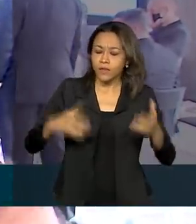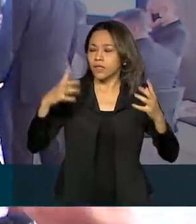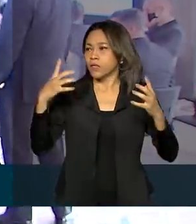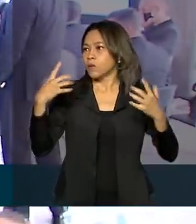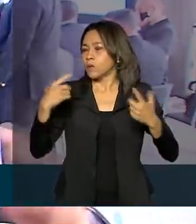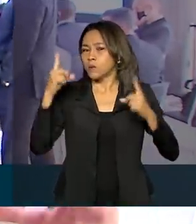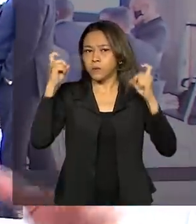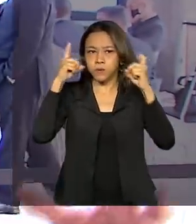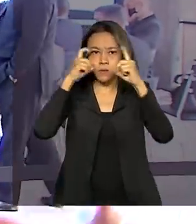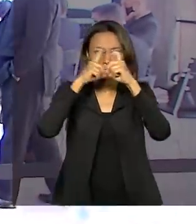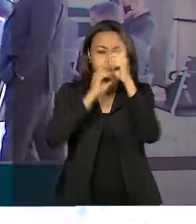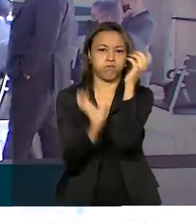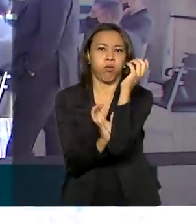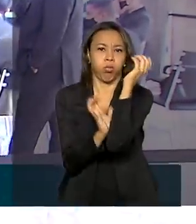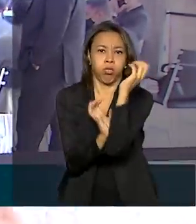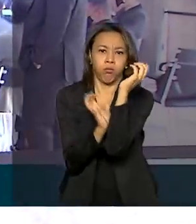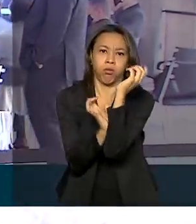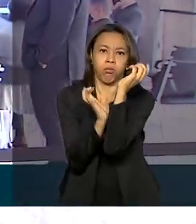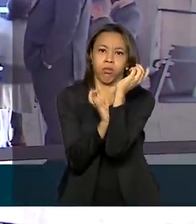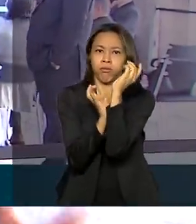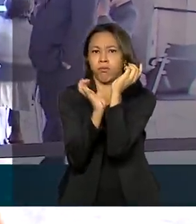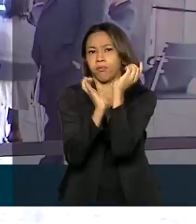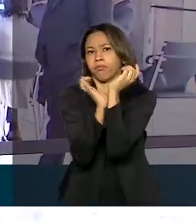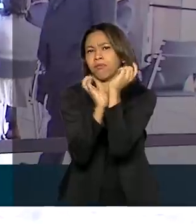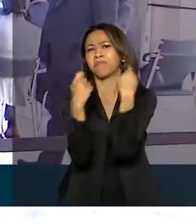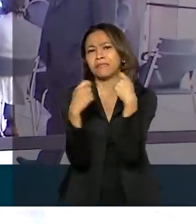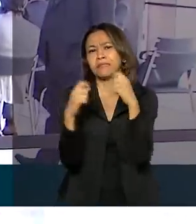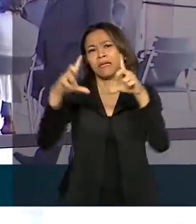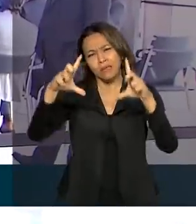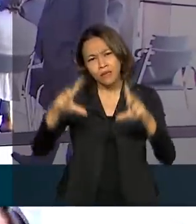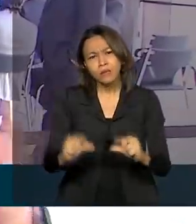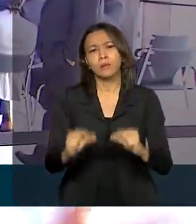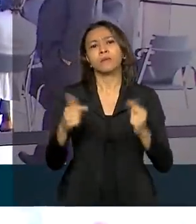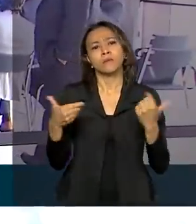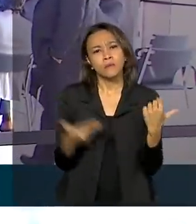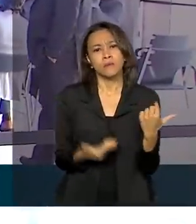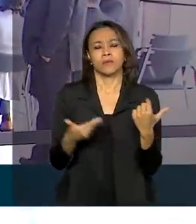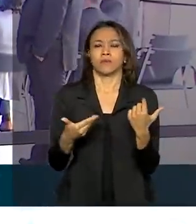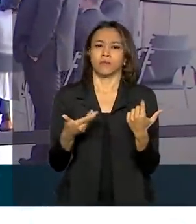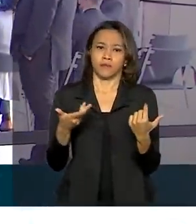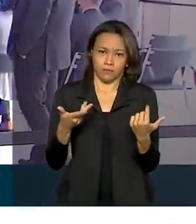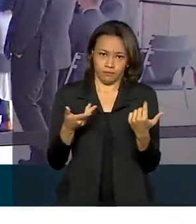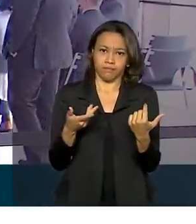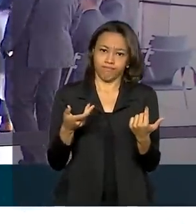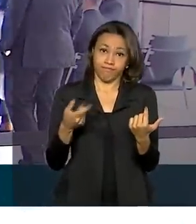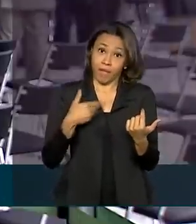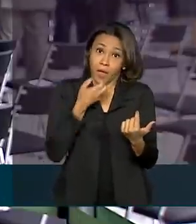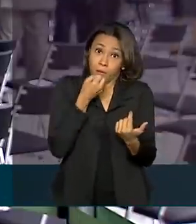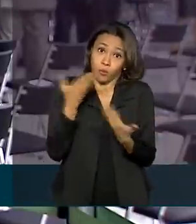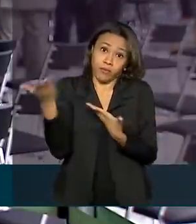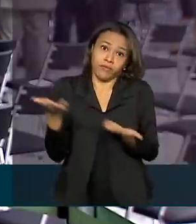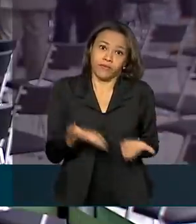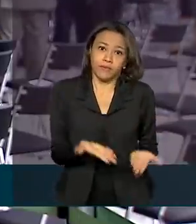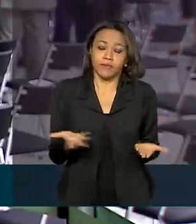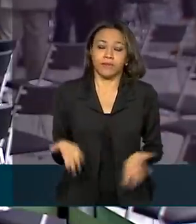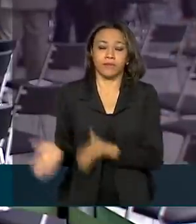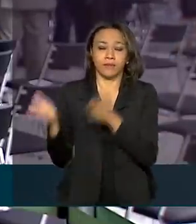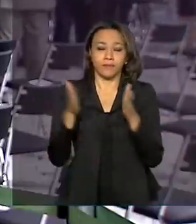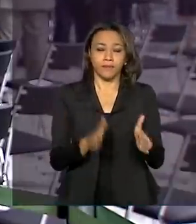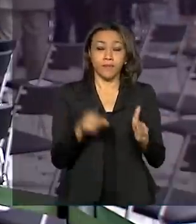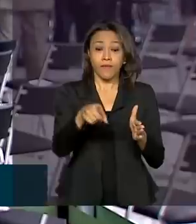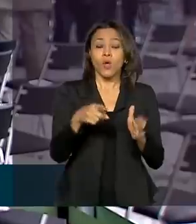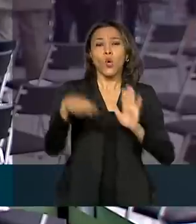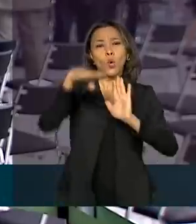setor vem sendo engessado cada vez mais. E uma necessidade de desburocratização e modernização é bem-vinda. O programa Voo